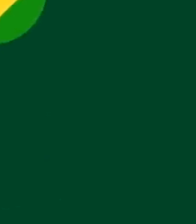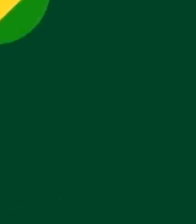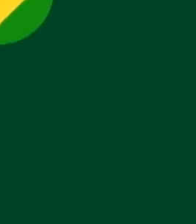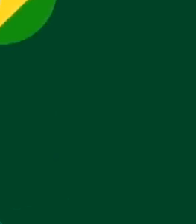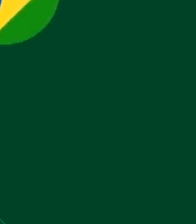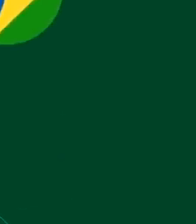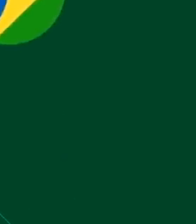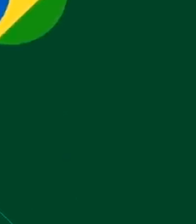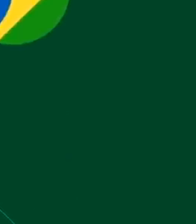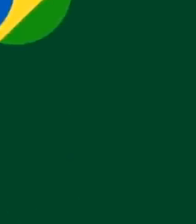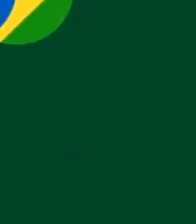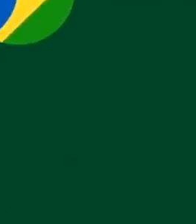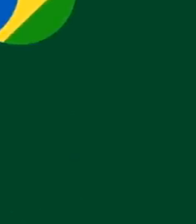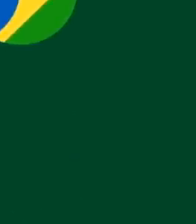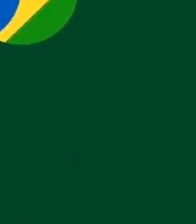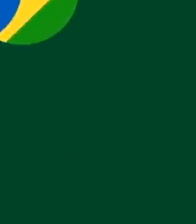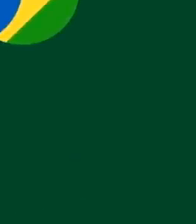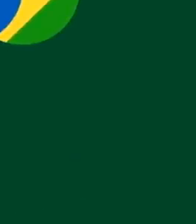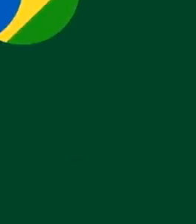Momento Saúde